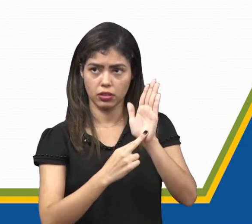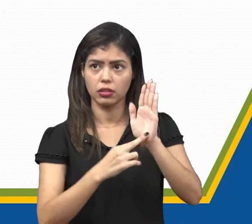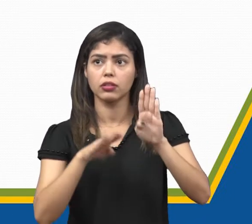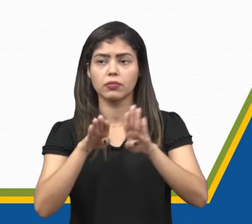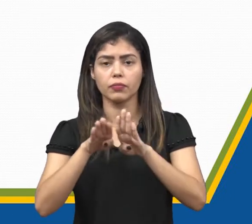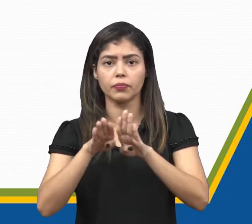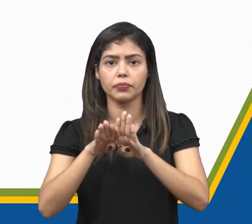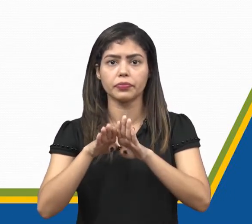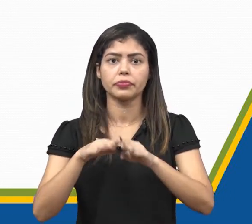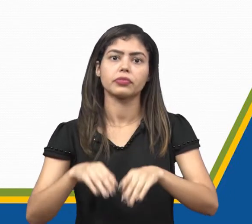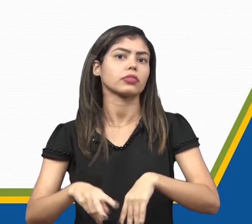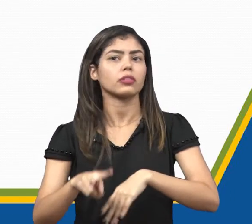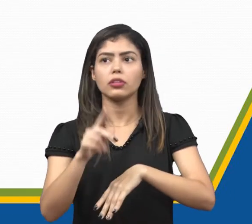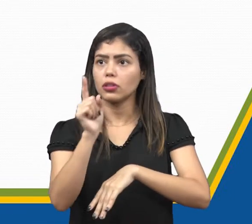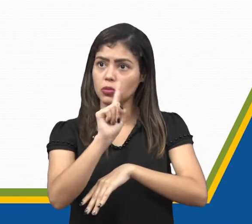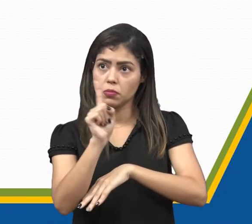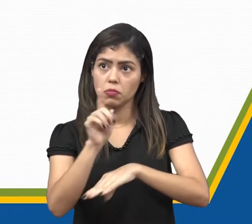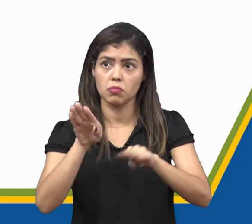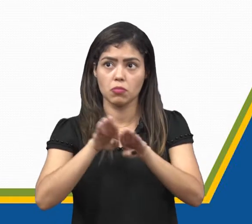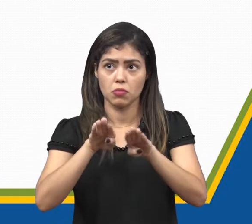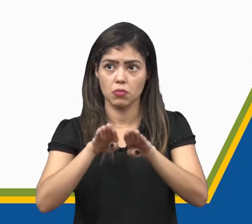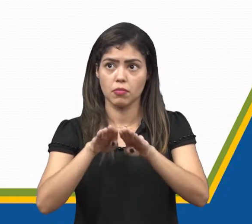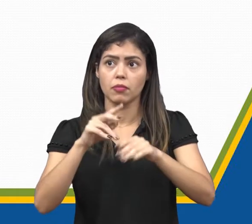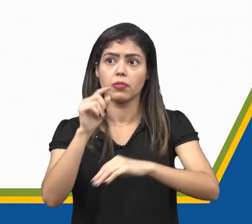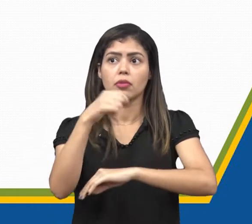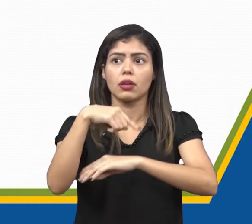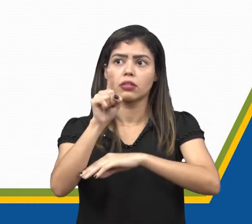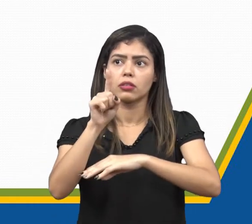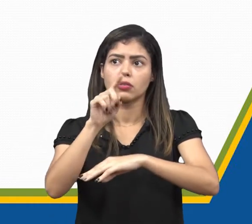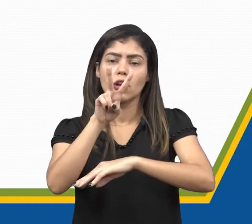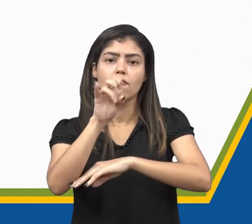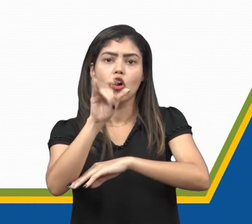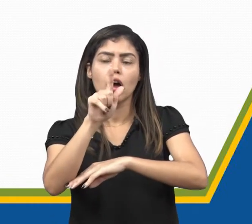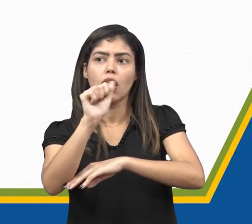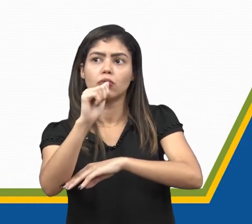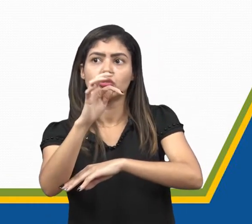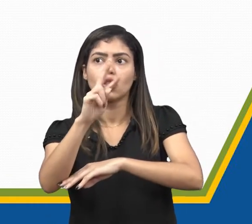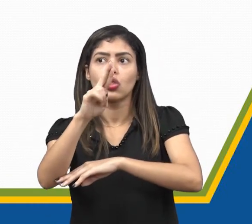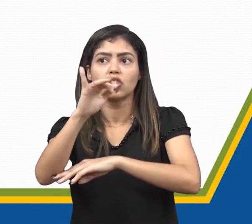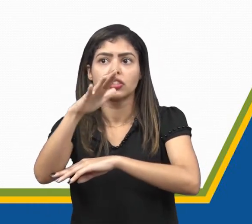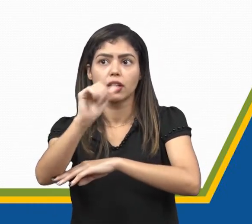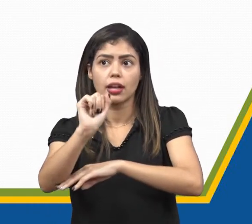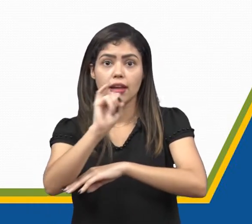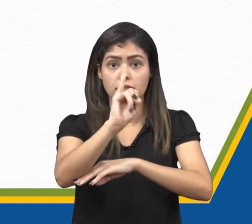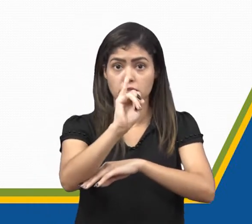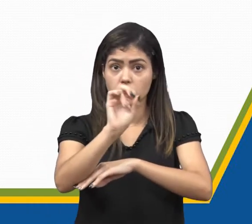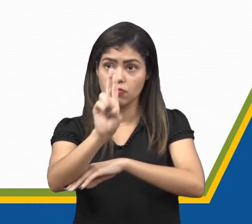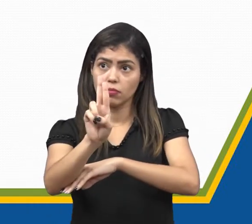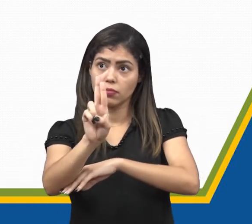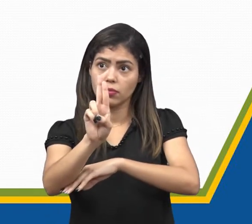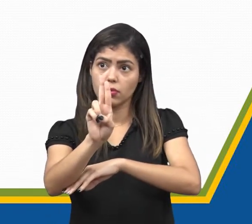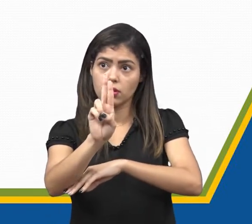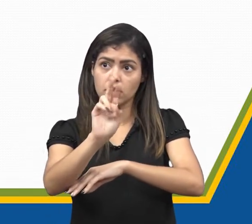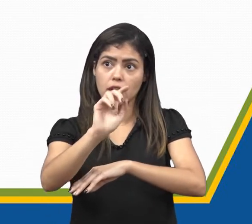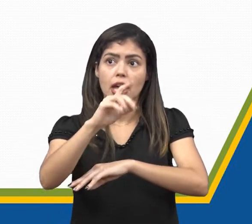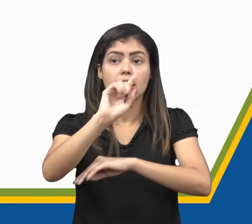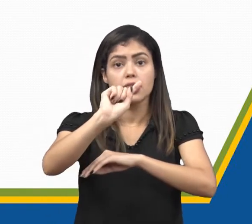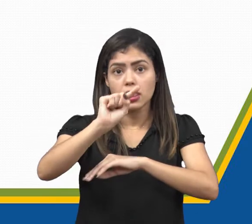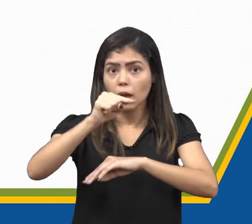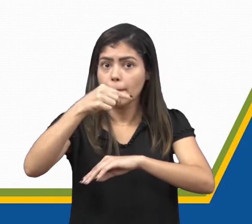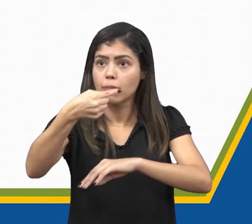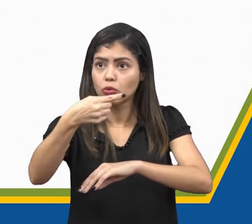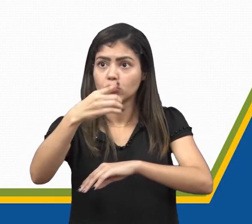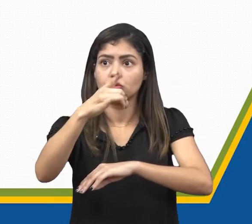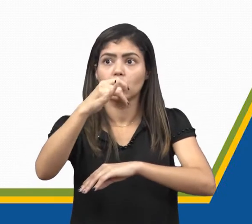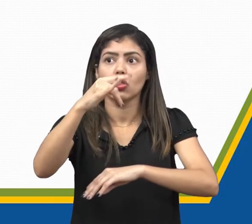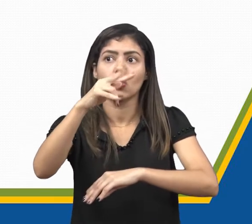língua portuguesa é que não se acentuam mais as chamadas vogais tônicas I e U após ditongo nas palavras